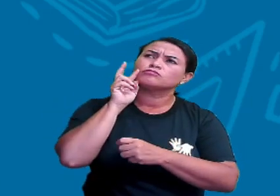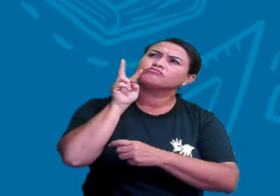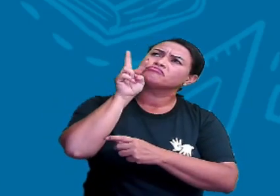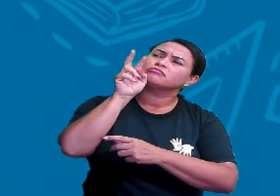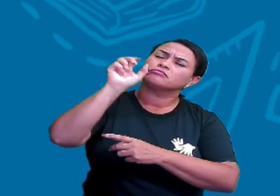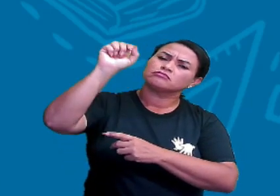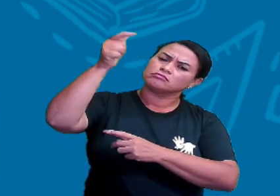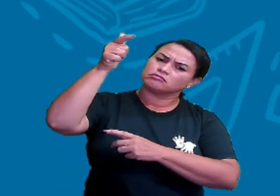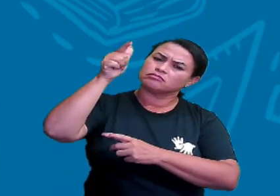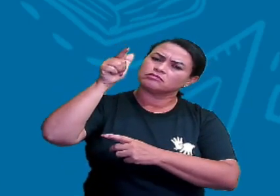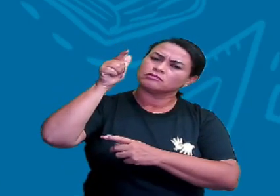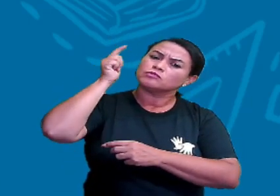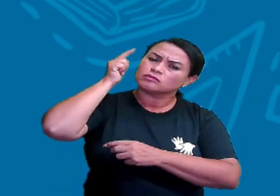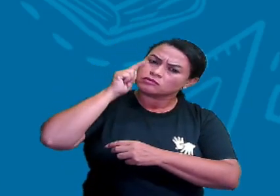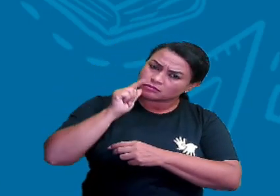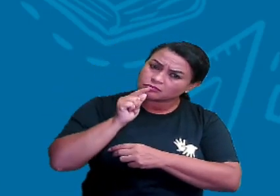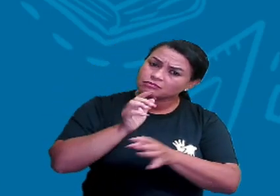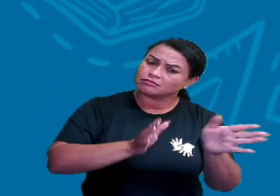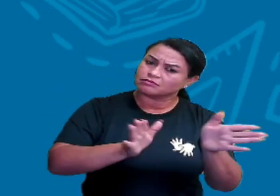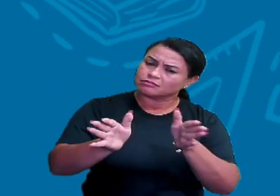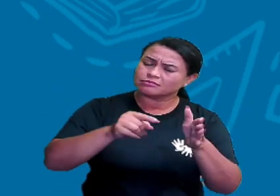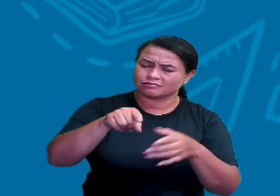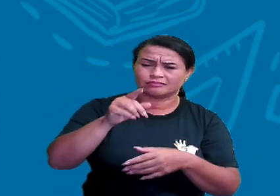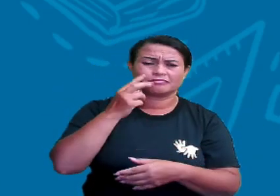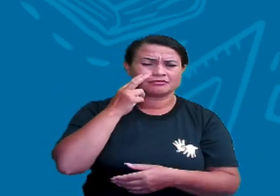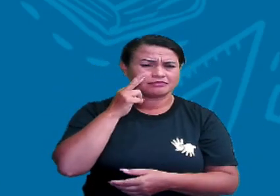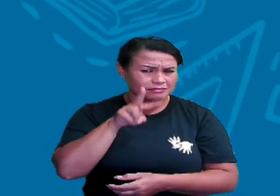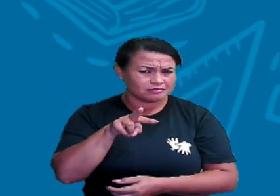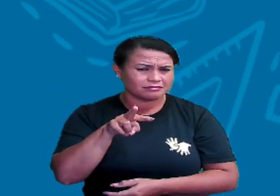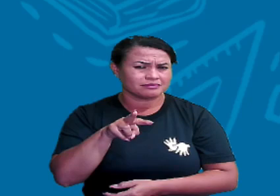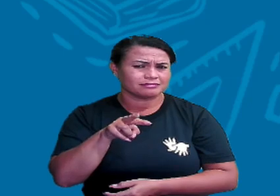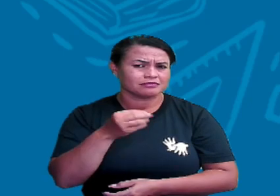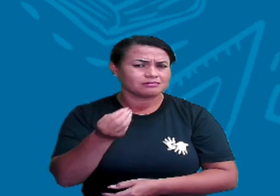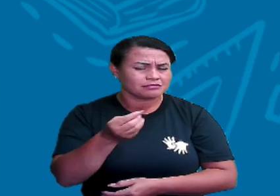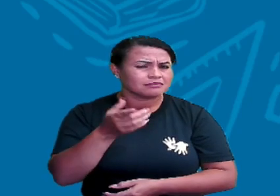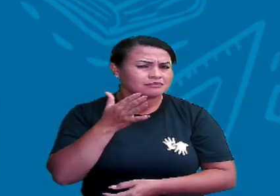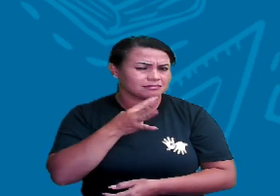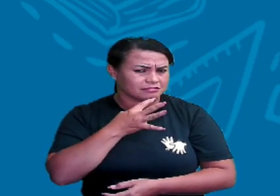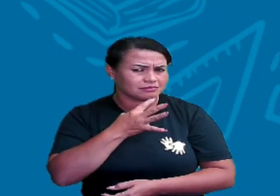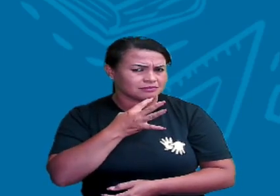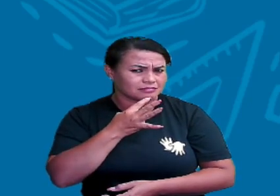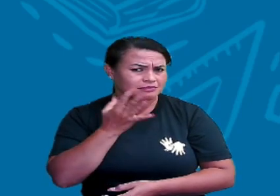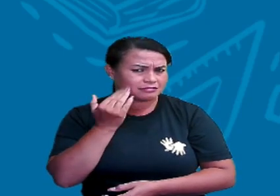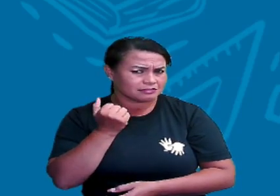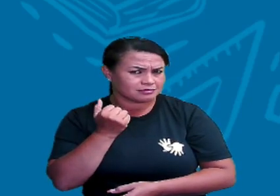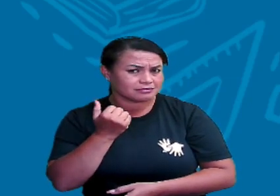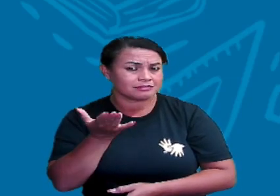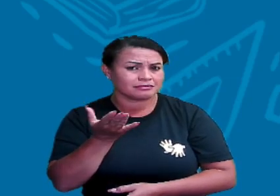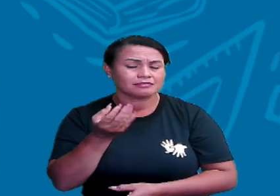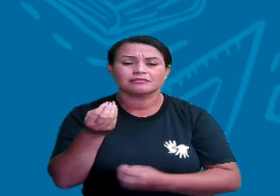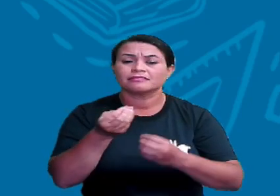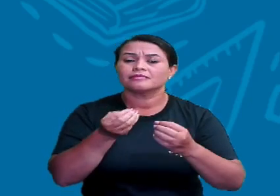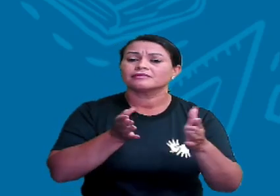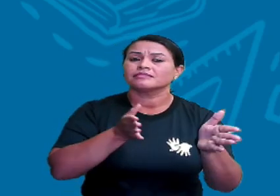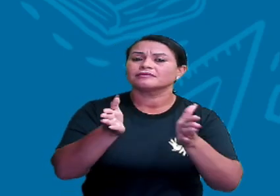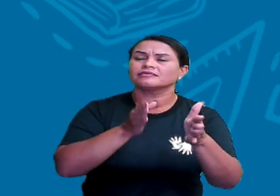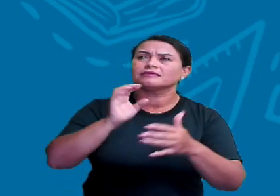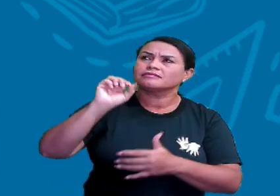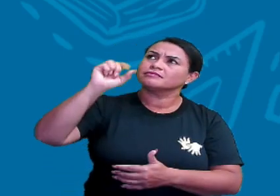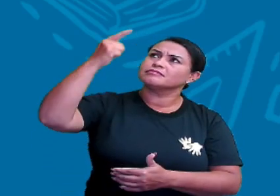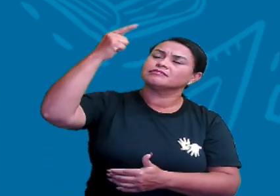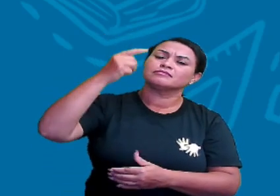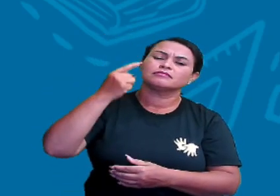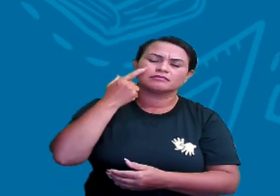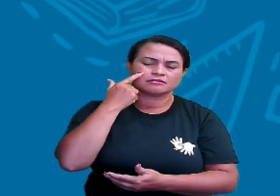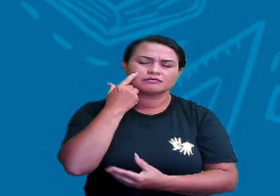meio da observação do som? E aí, quem já ouviu falar dessa orientação pelo som, dessa observação do som?